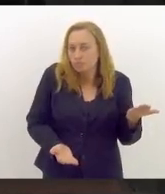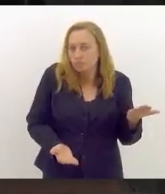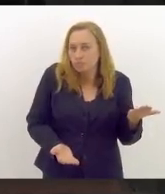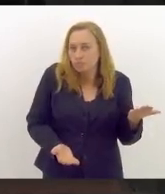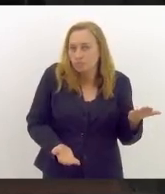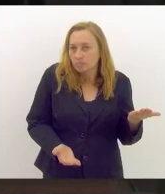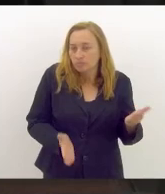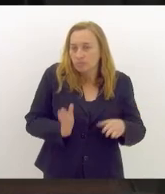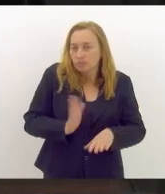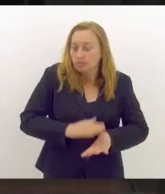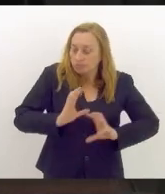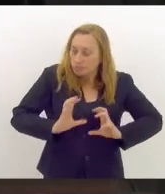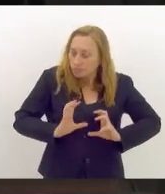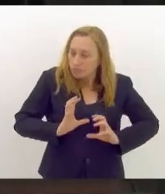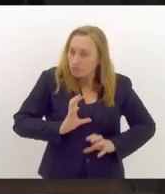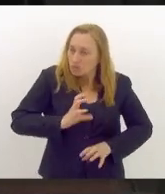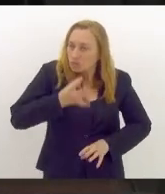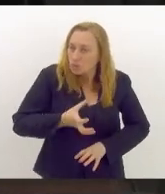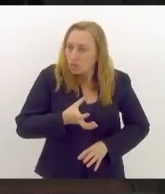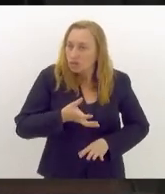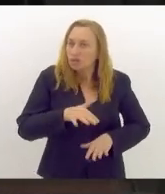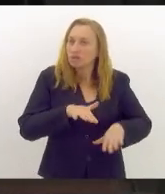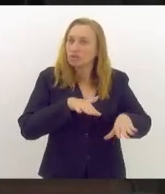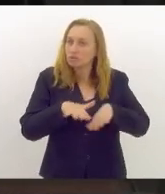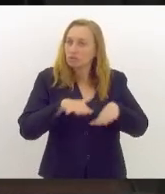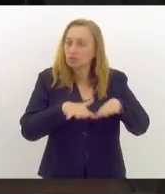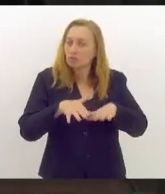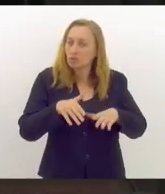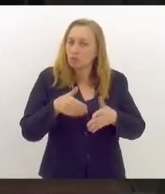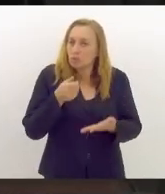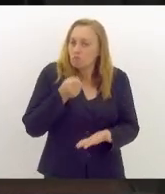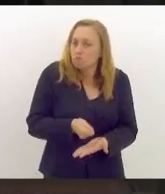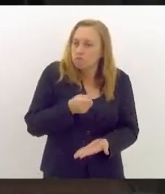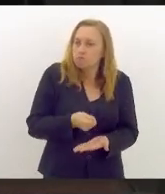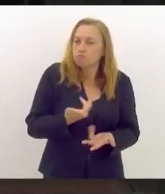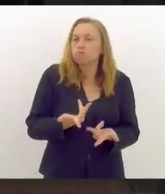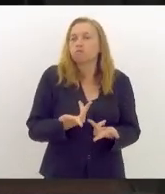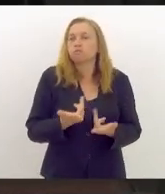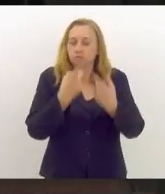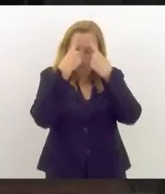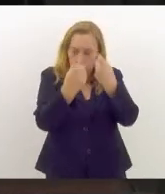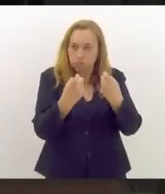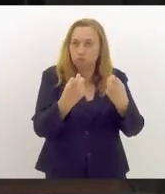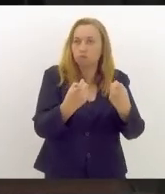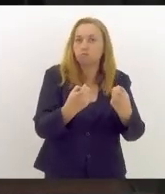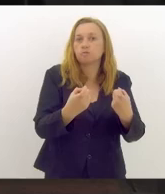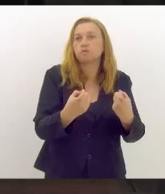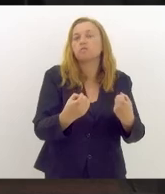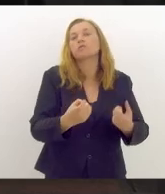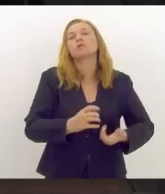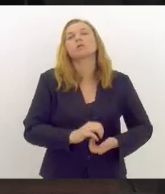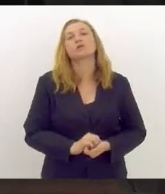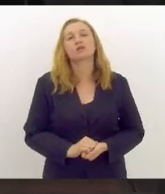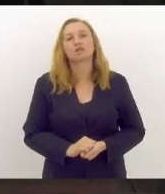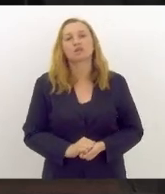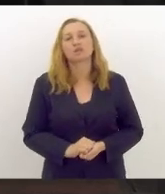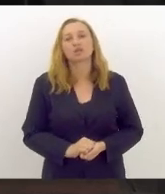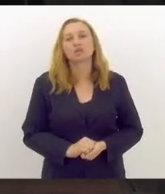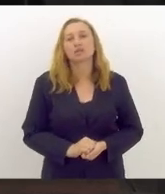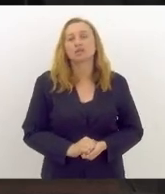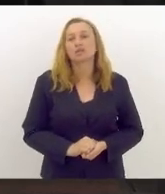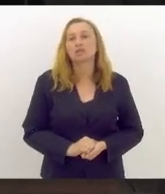mais ele encoraja esses movimentos autoritários, violentos, delituosos e